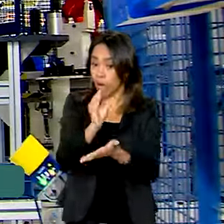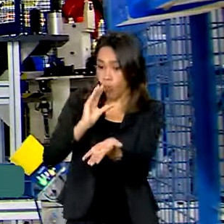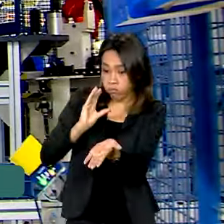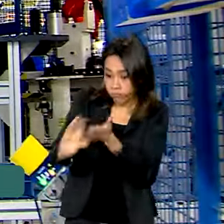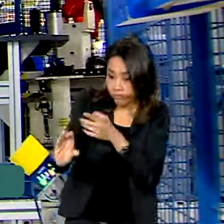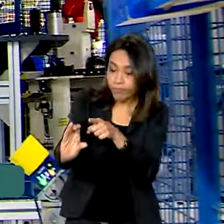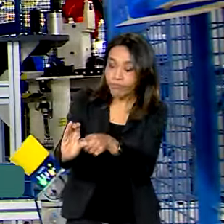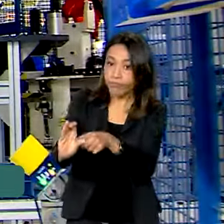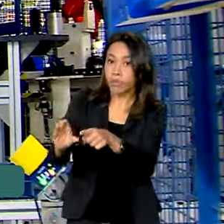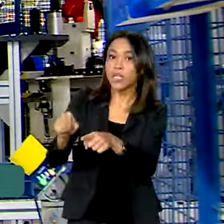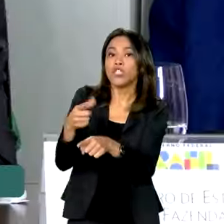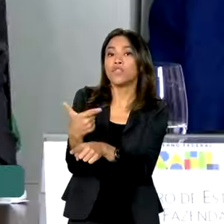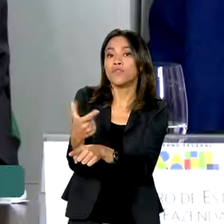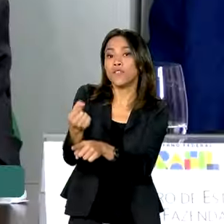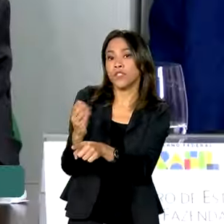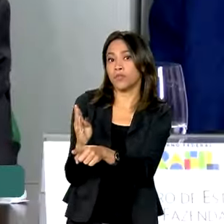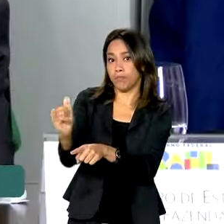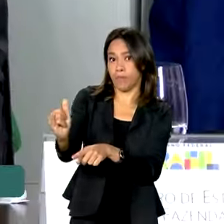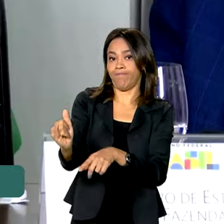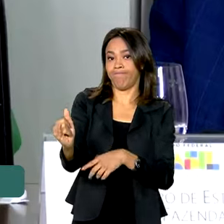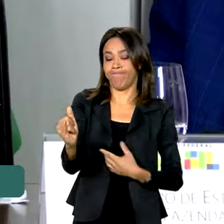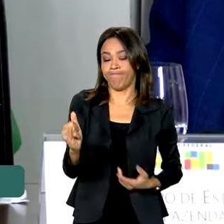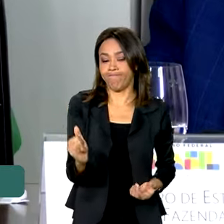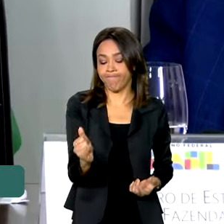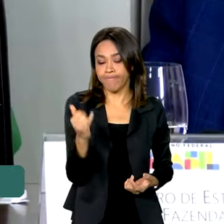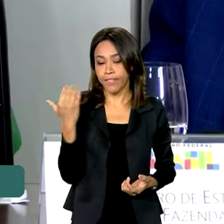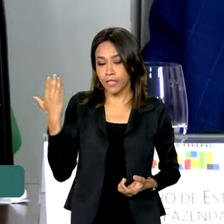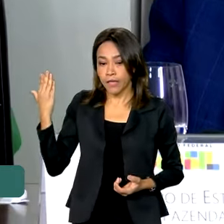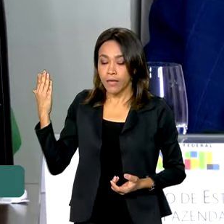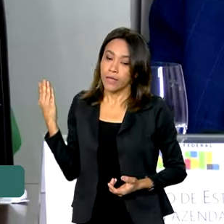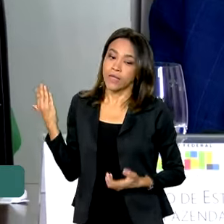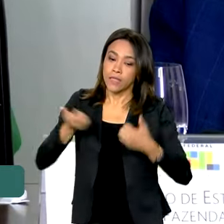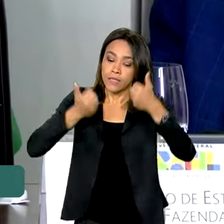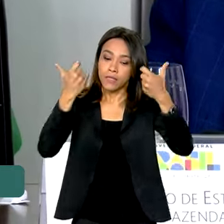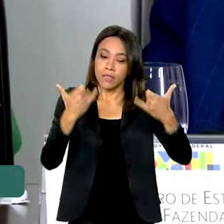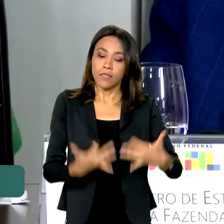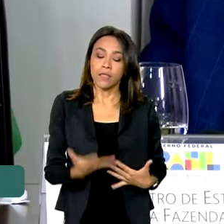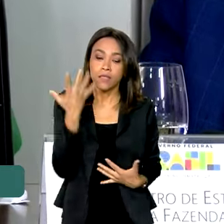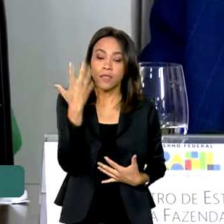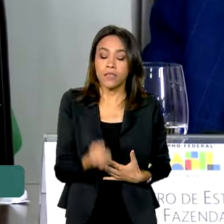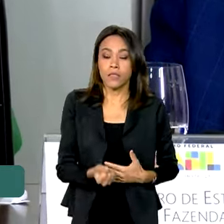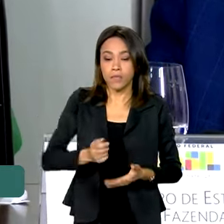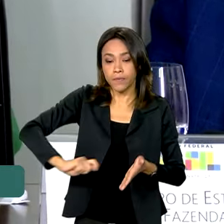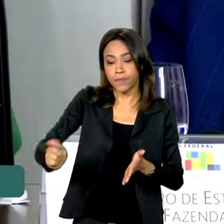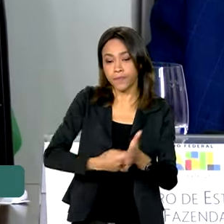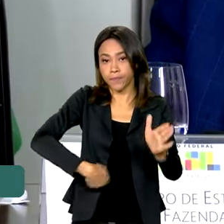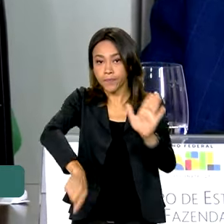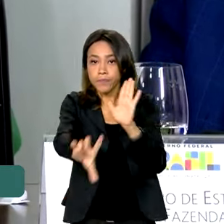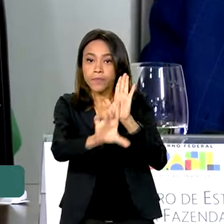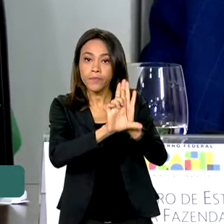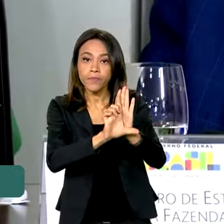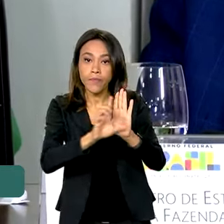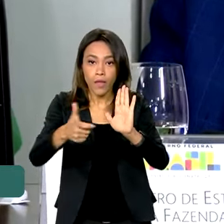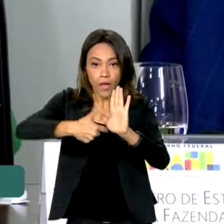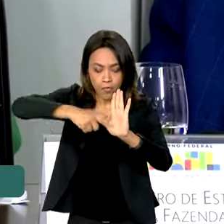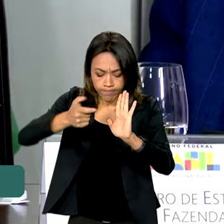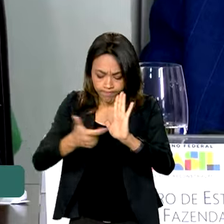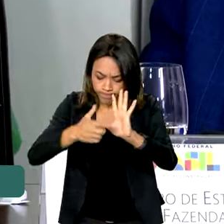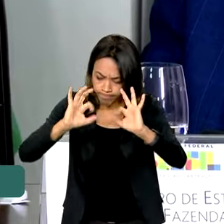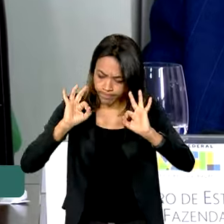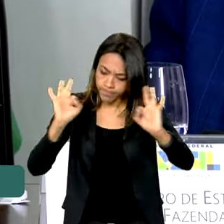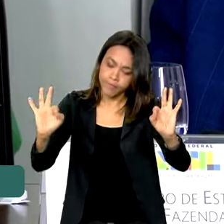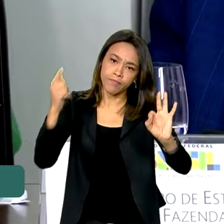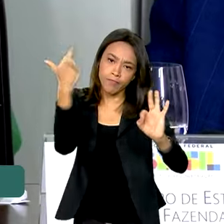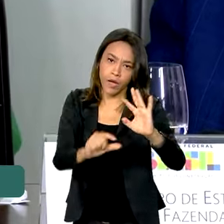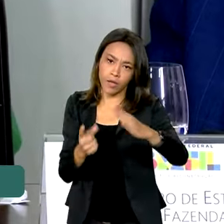cerca de 20 bilhões. Nós estamos aqui sancionando uma lei que significa possibilidade concreta de